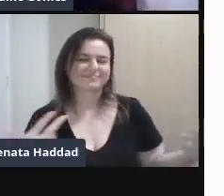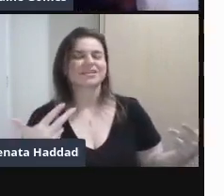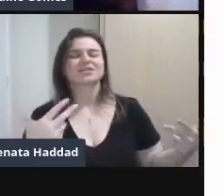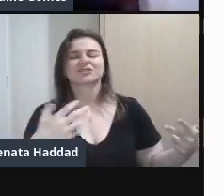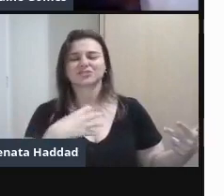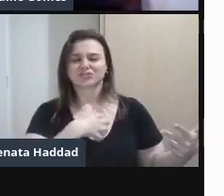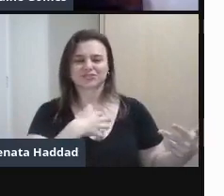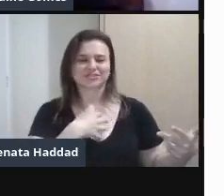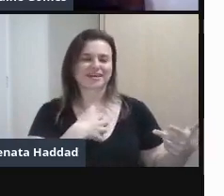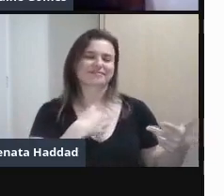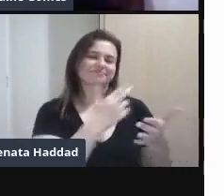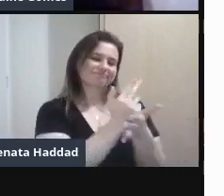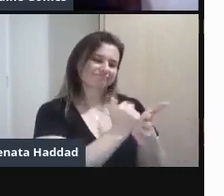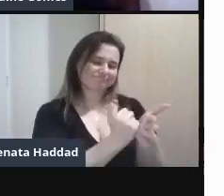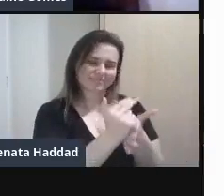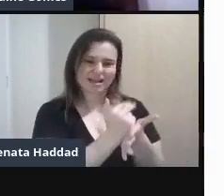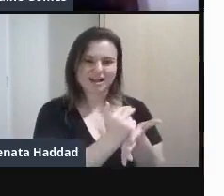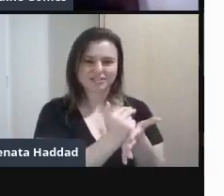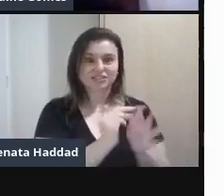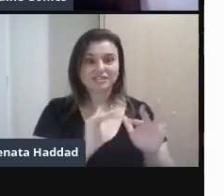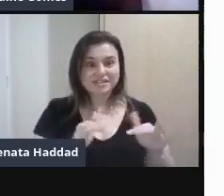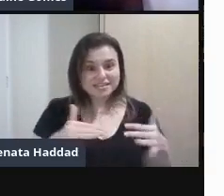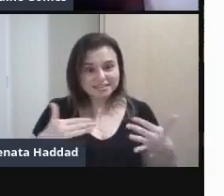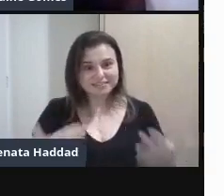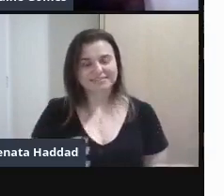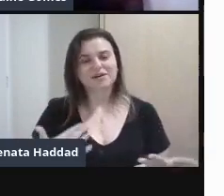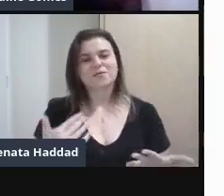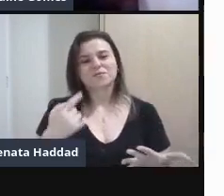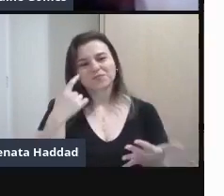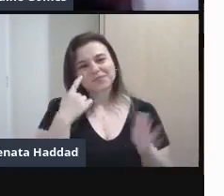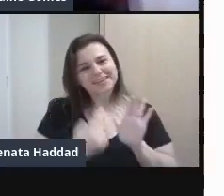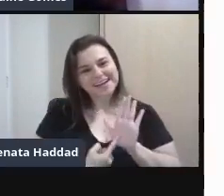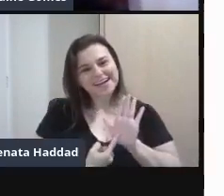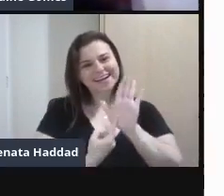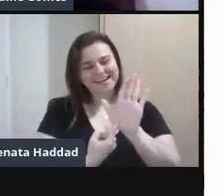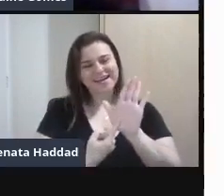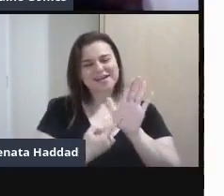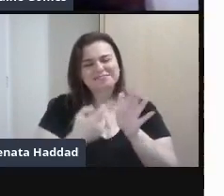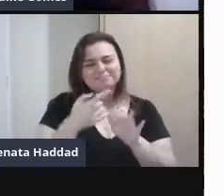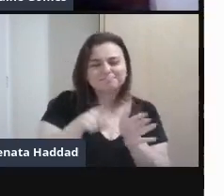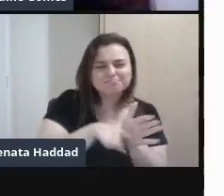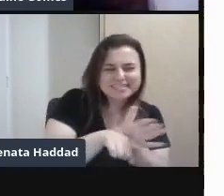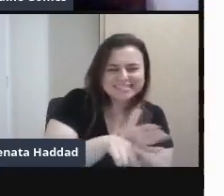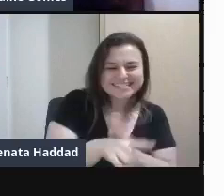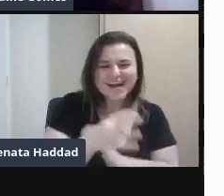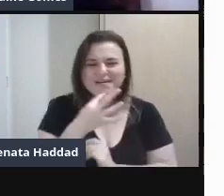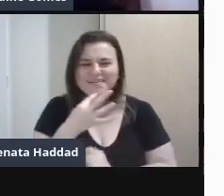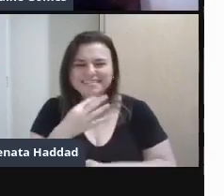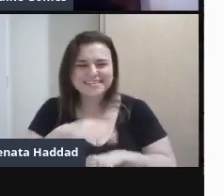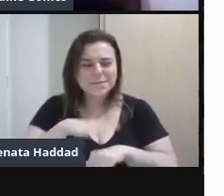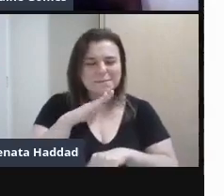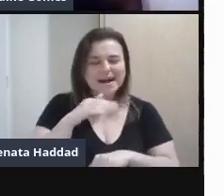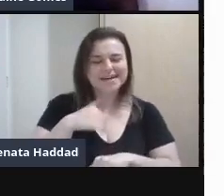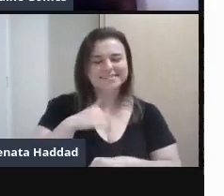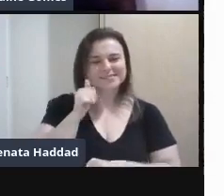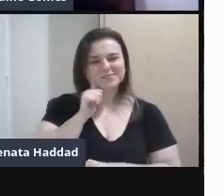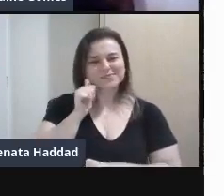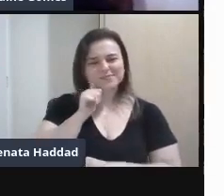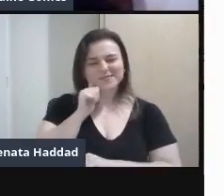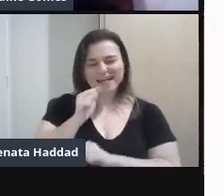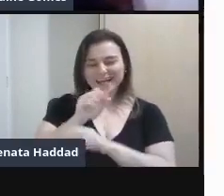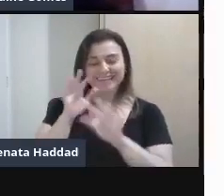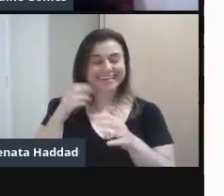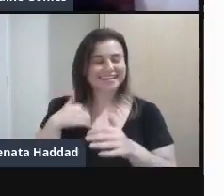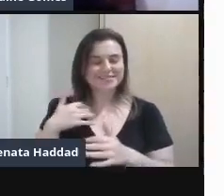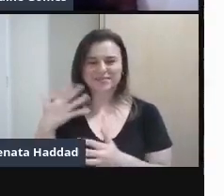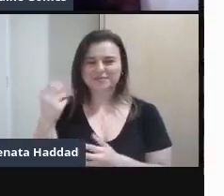Artísticas Então fica aí Regina Silveira Para vocês pesquisarem Conhecerem mais Da obra Desta mulher Incrível Dentro